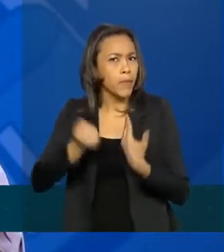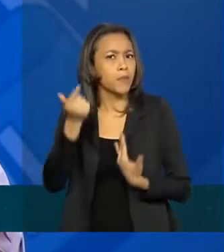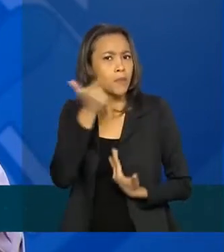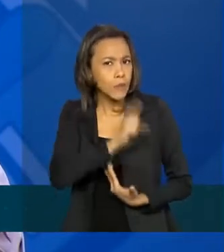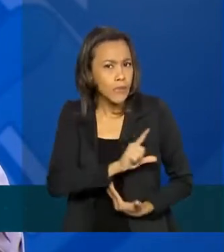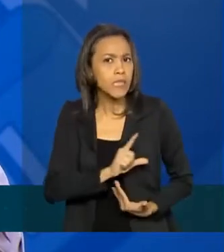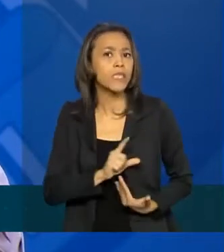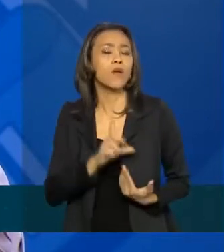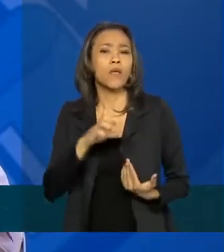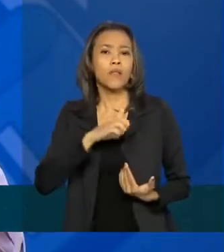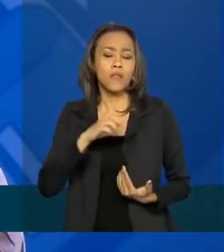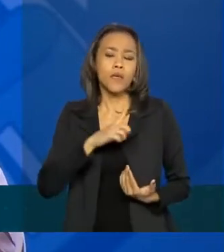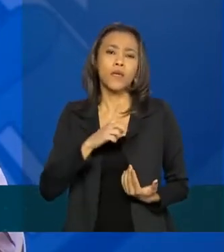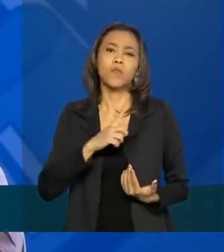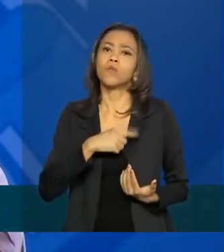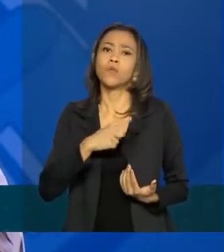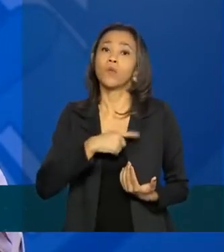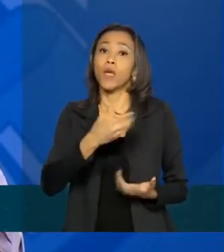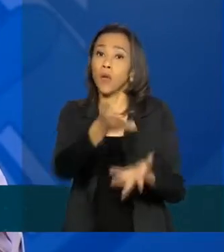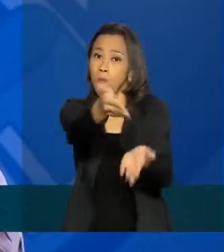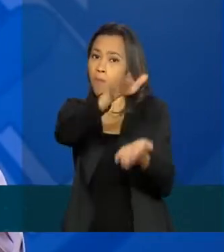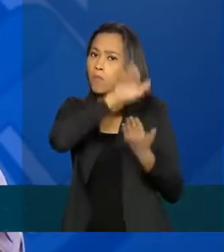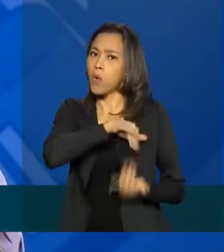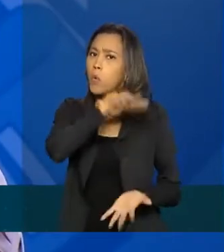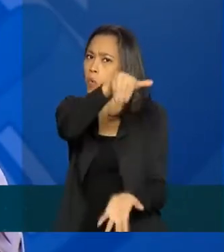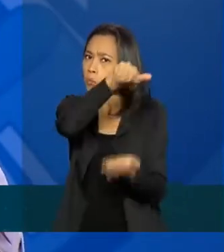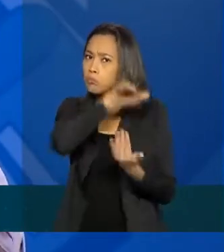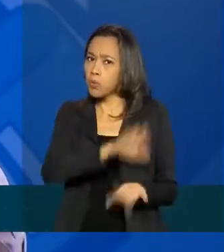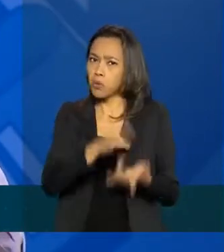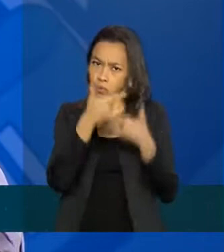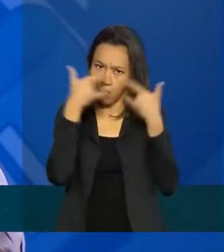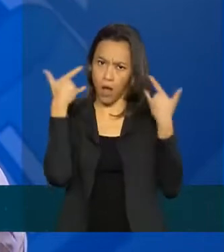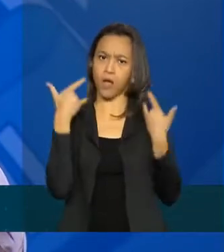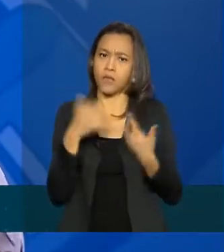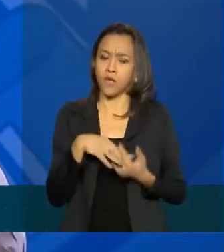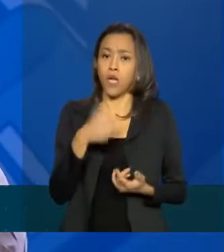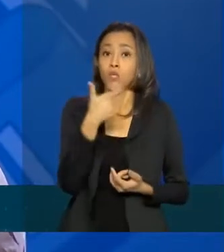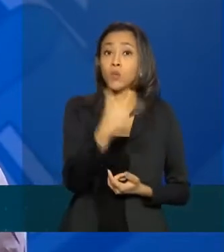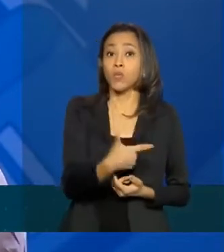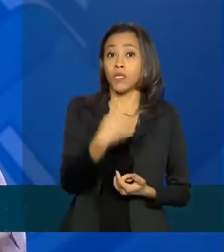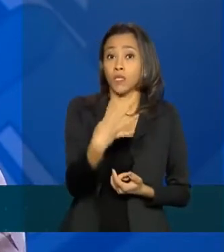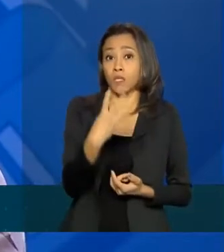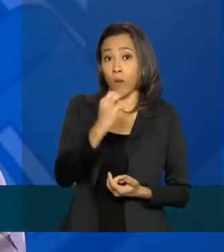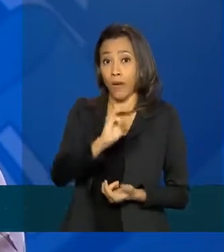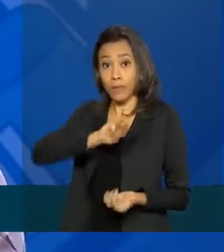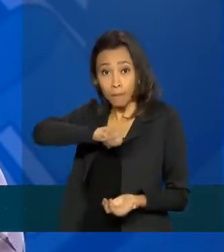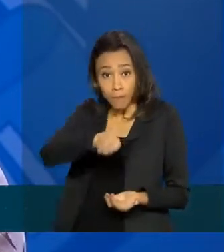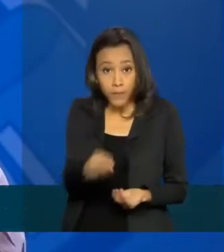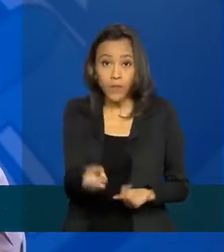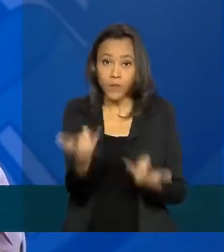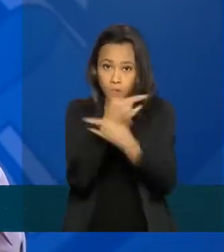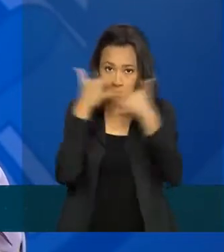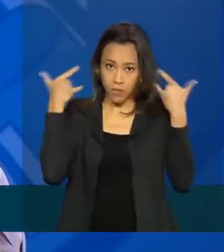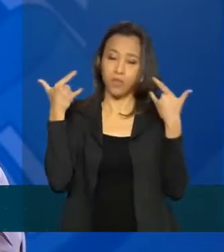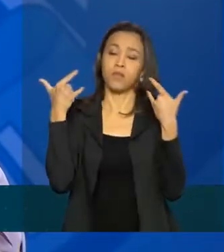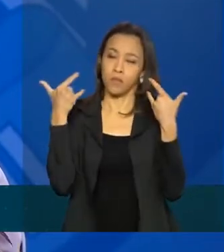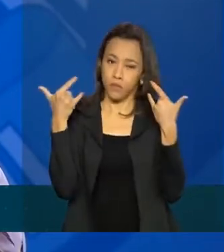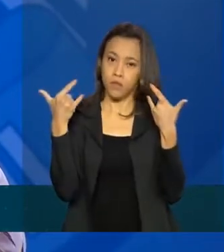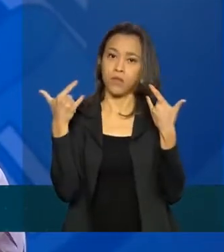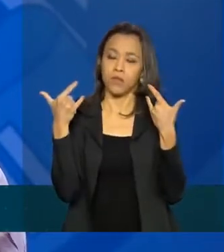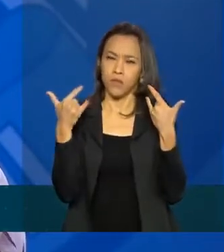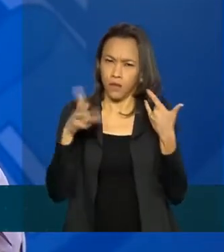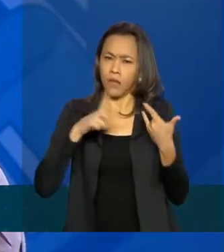operação de importação de máscaras, no quantitativo de 240 milhões de máscaras, que nós temos